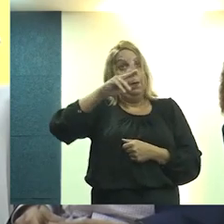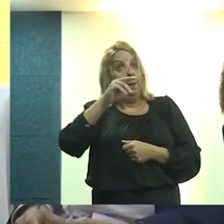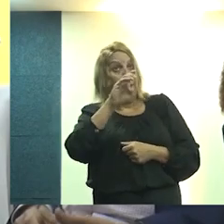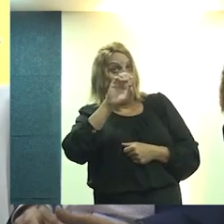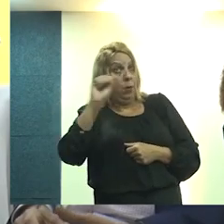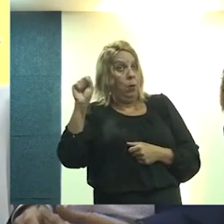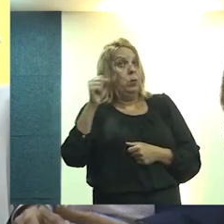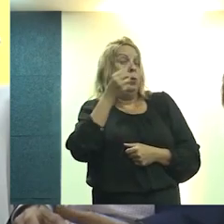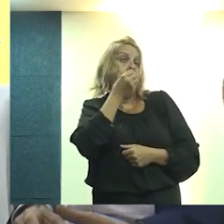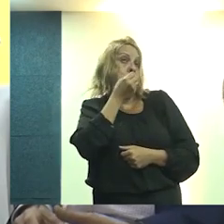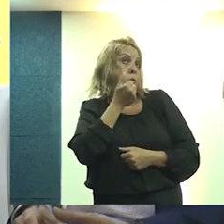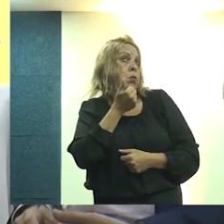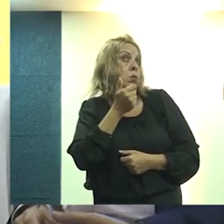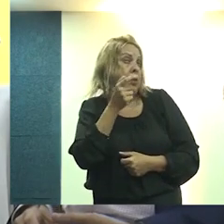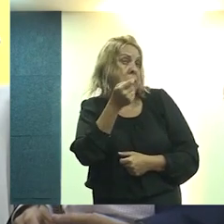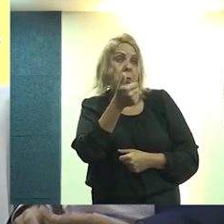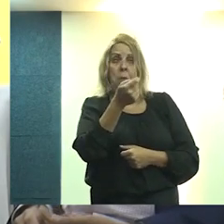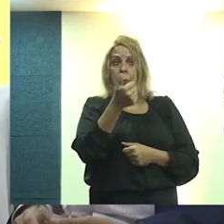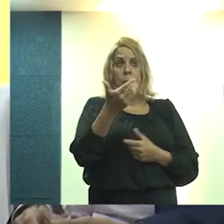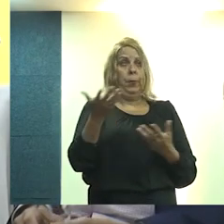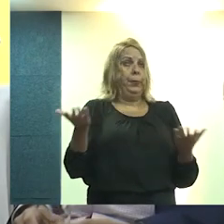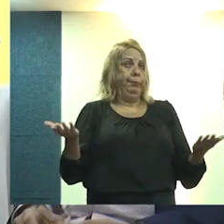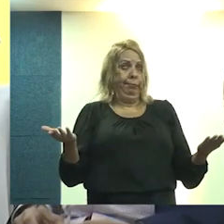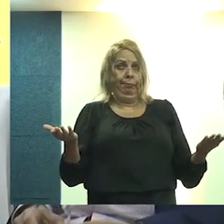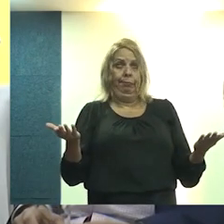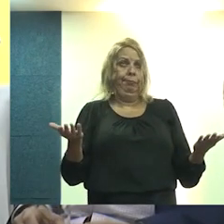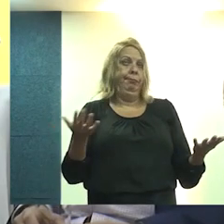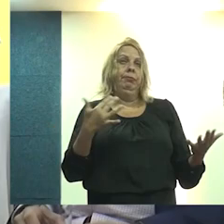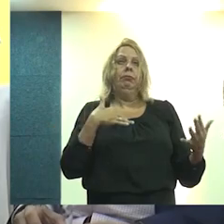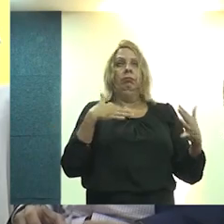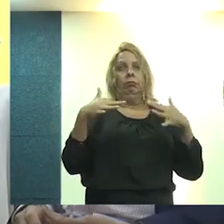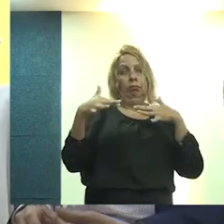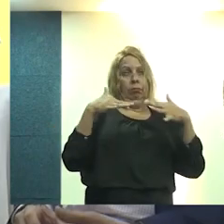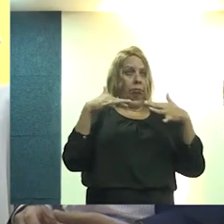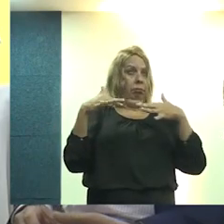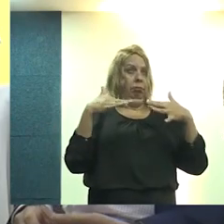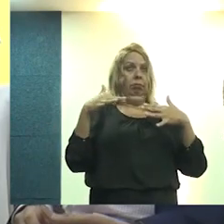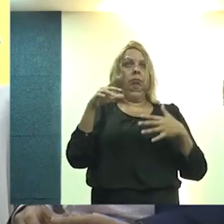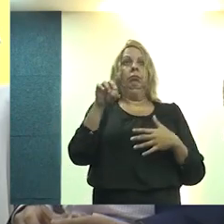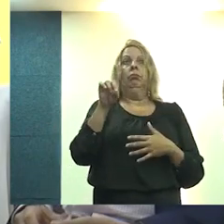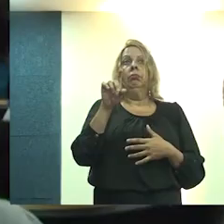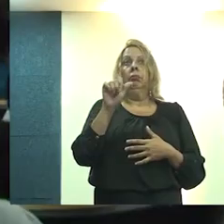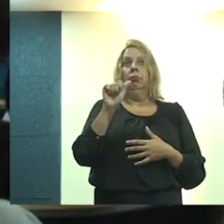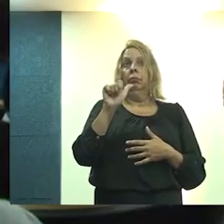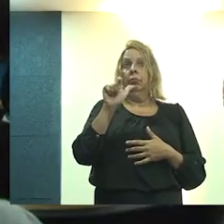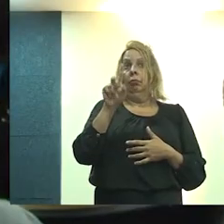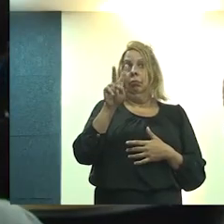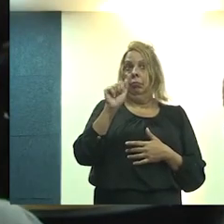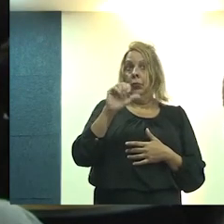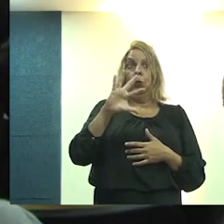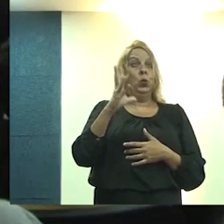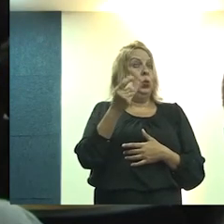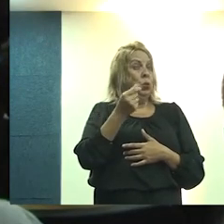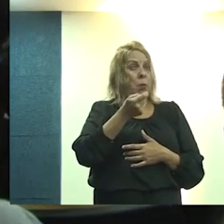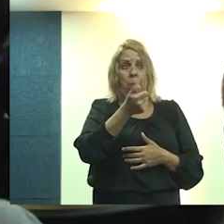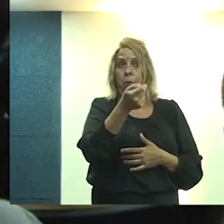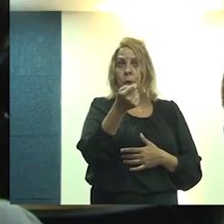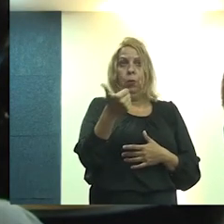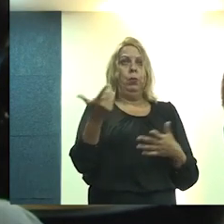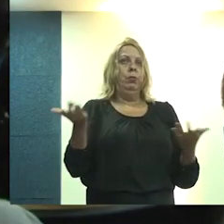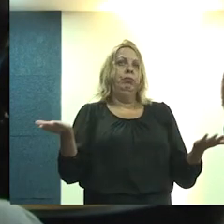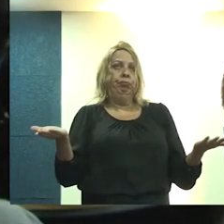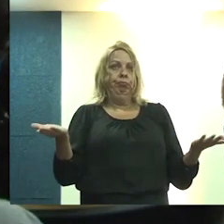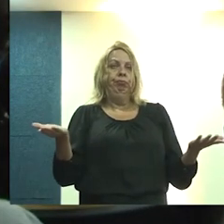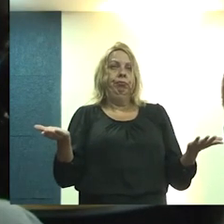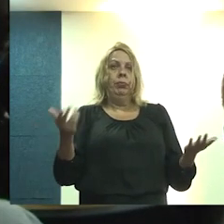investiu, muito bom, mas é pouco. A mobilização da Dalva e de todos nós ainda é pouco.